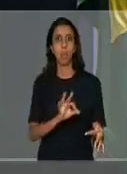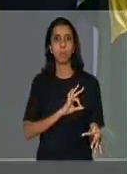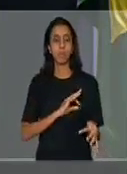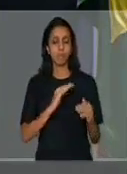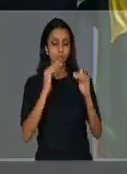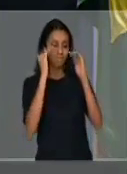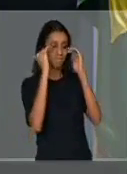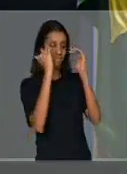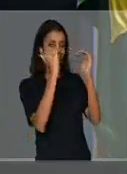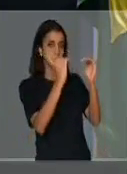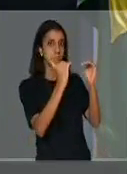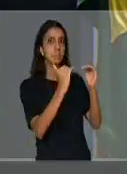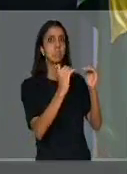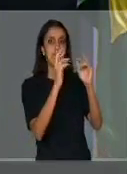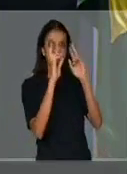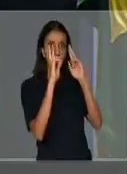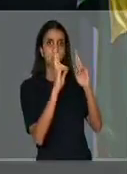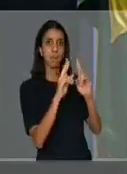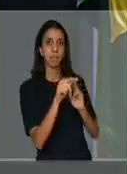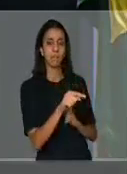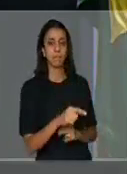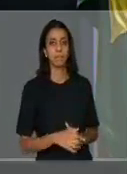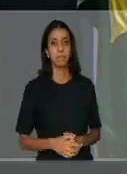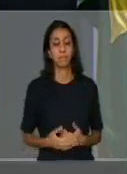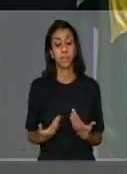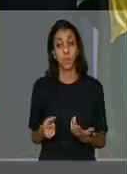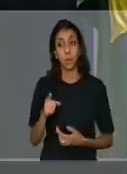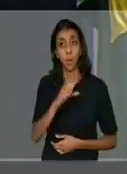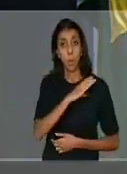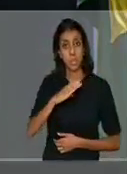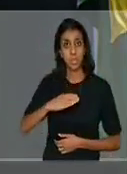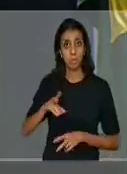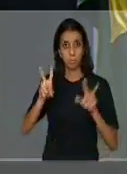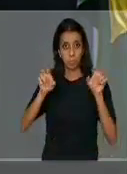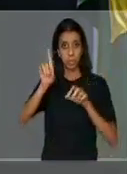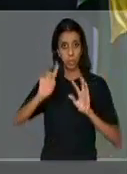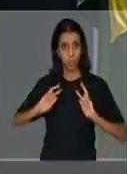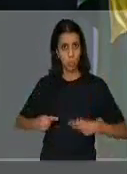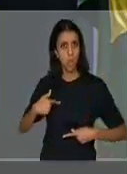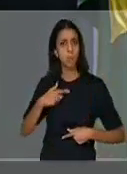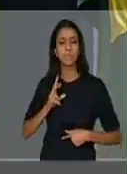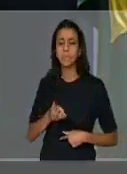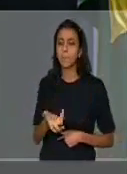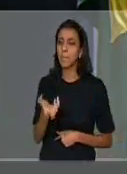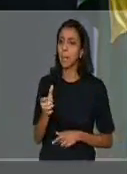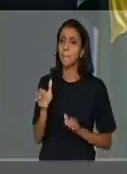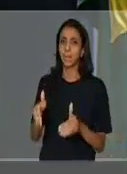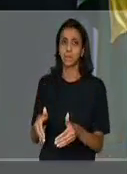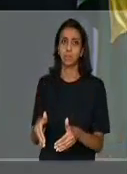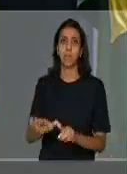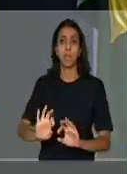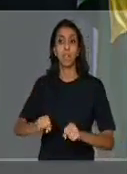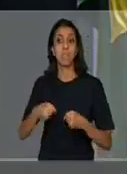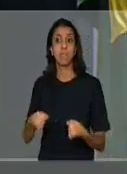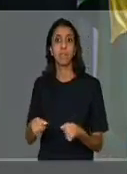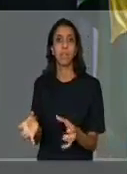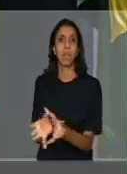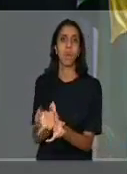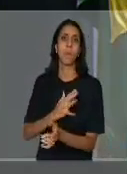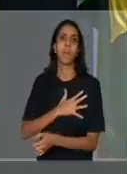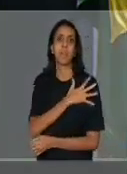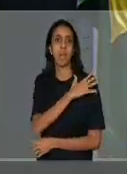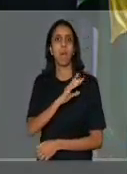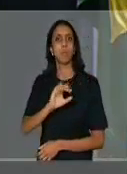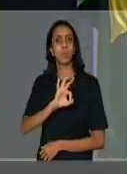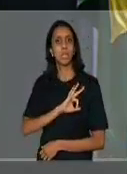por um policial. Então, na Comissão de Direitos Humanos, eu sempre fiz questão de participar para defender a Brigada Militar, a